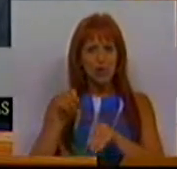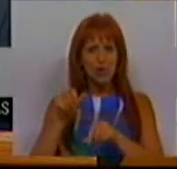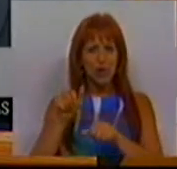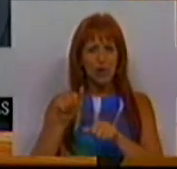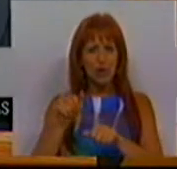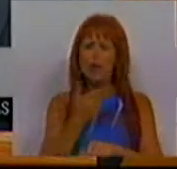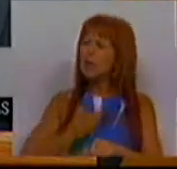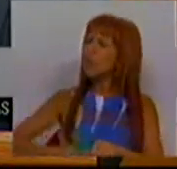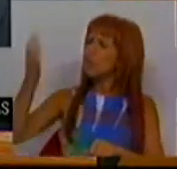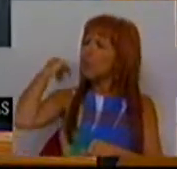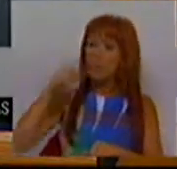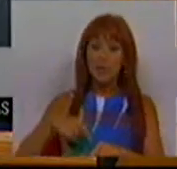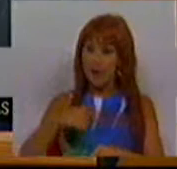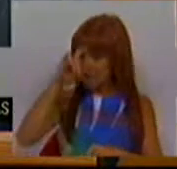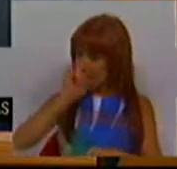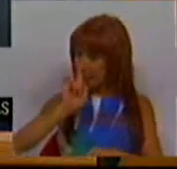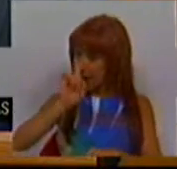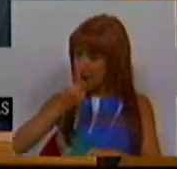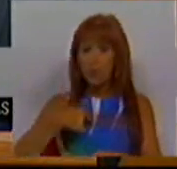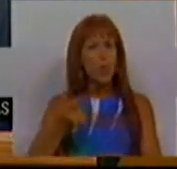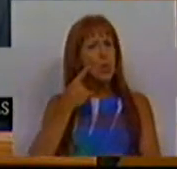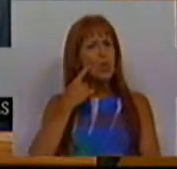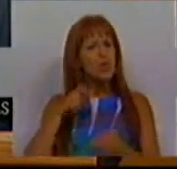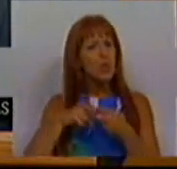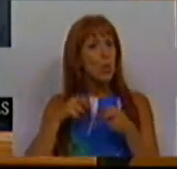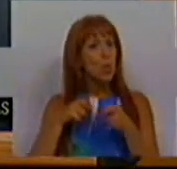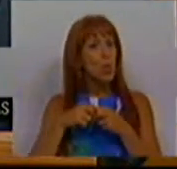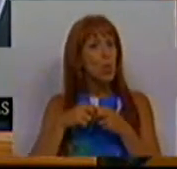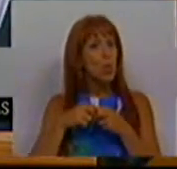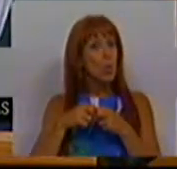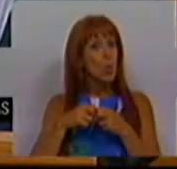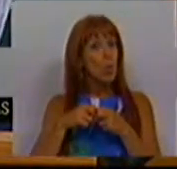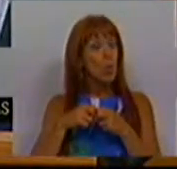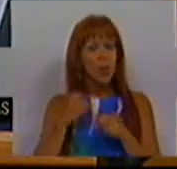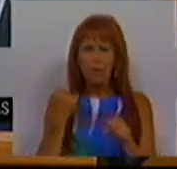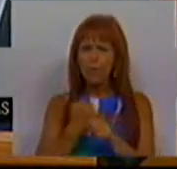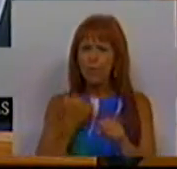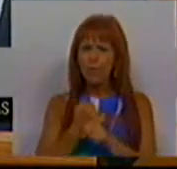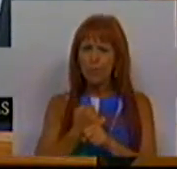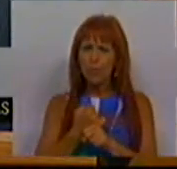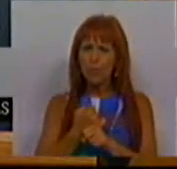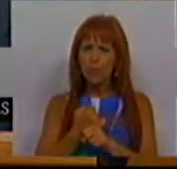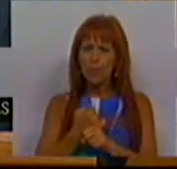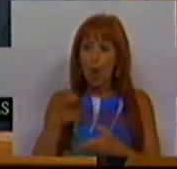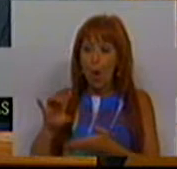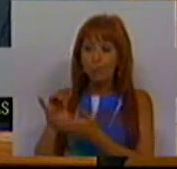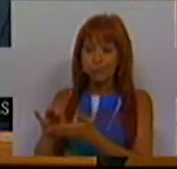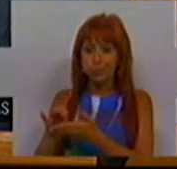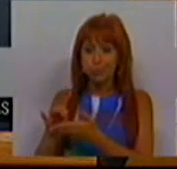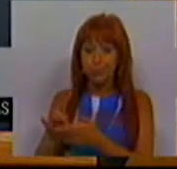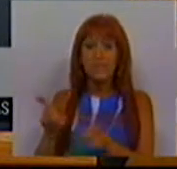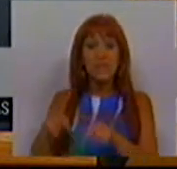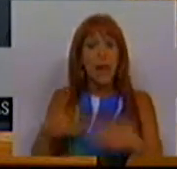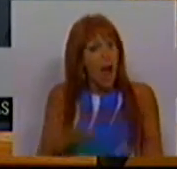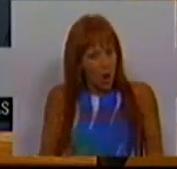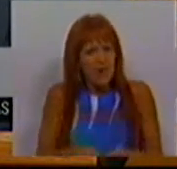que no passado, e convém lembrar, conheceram problemas de funcionamento e de financiamento e que